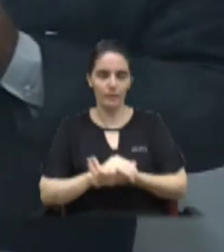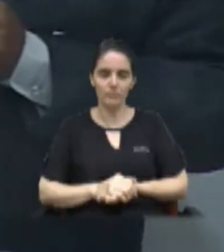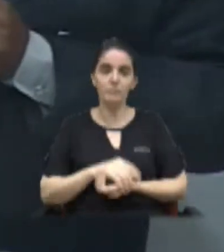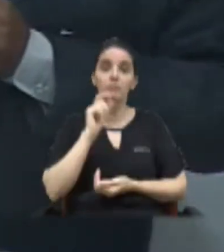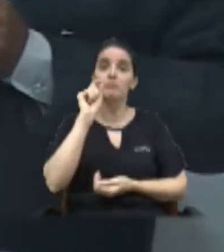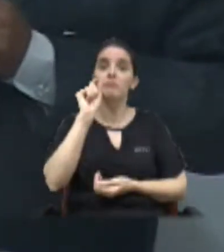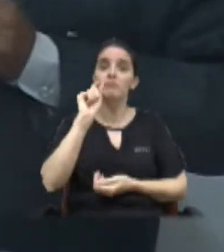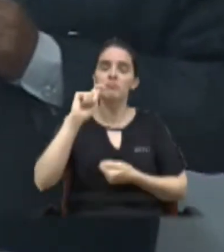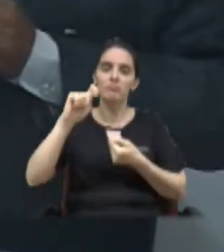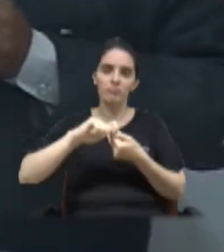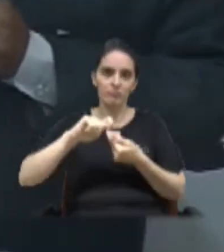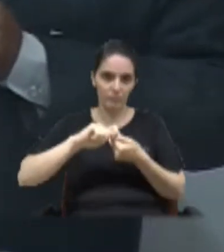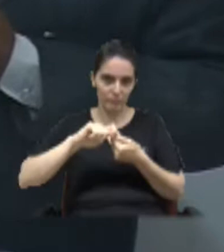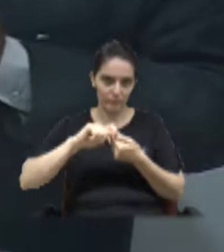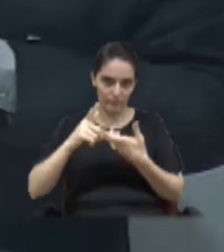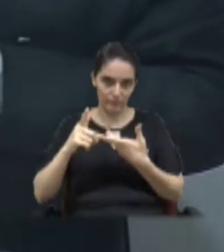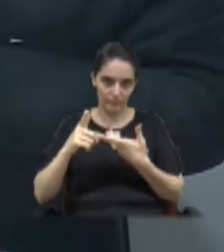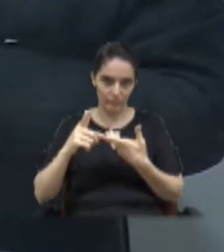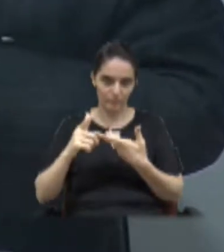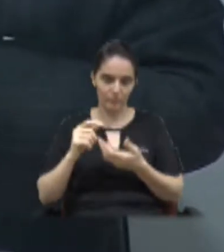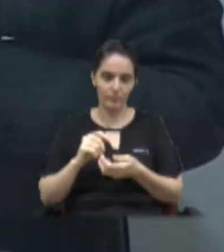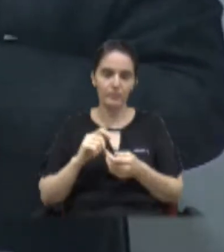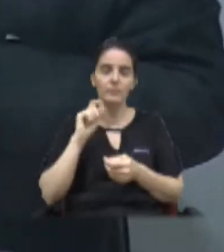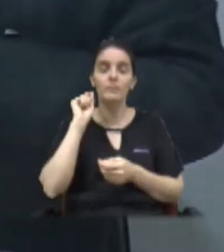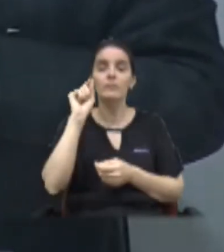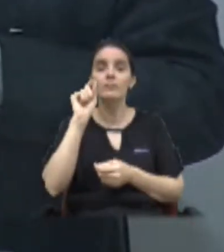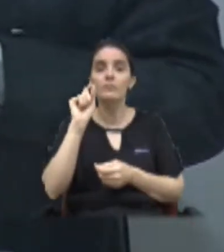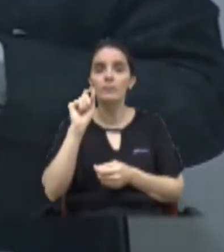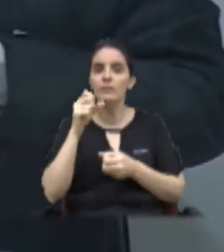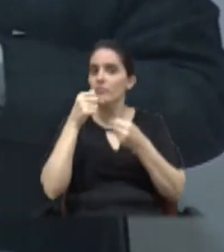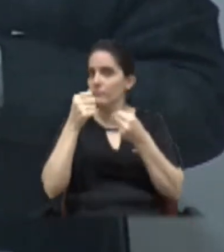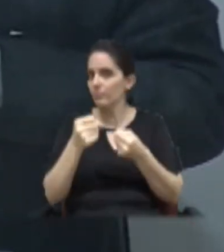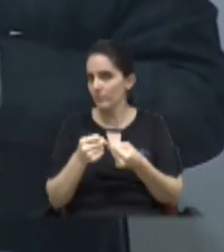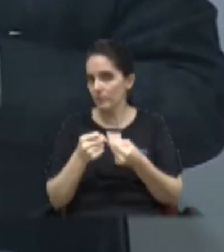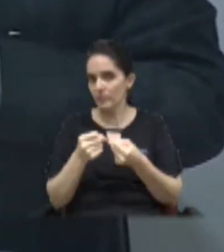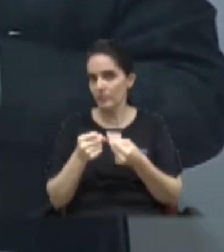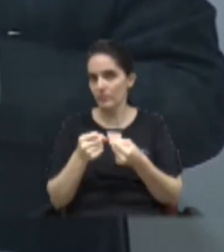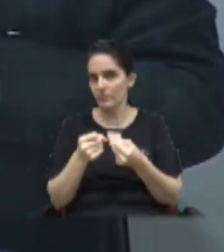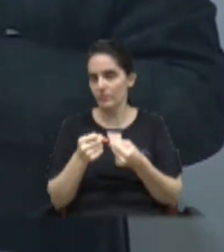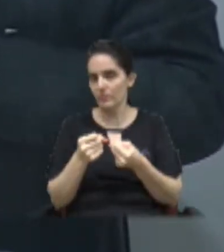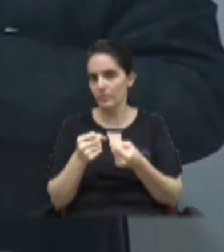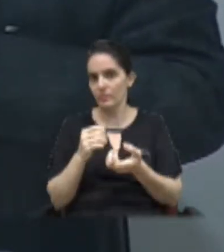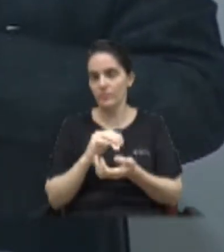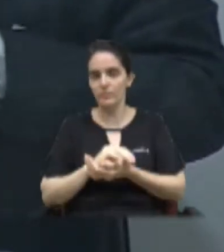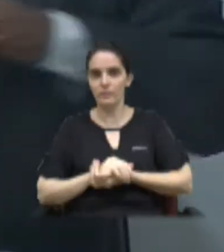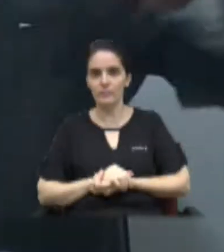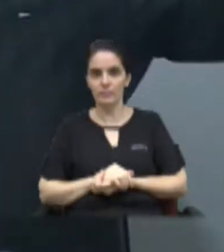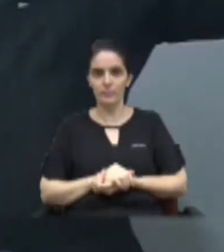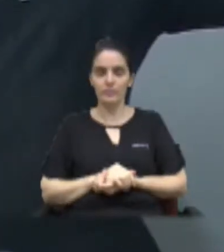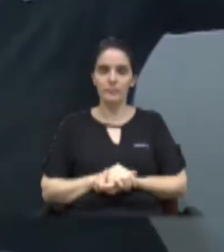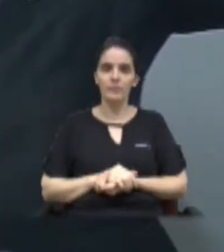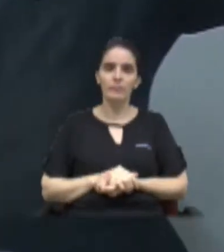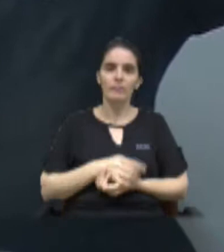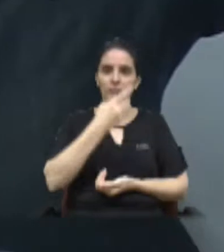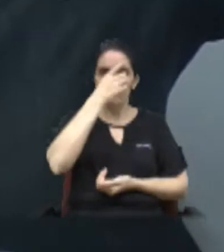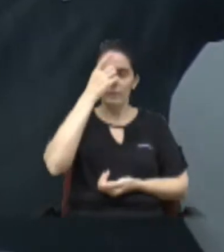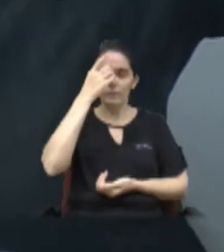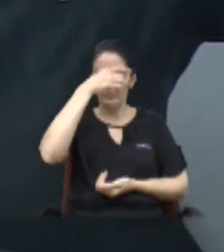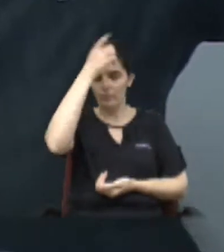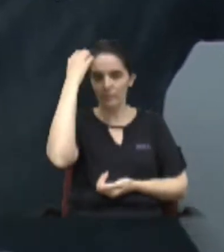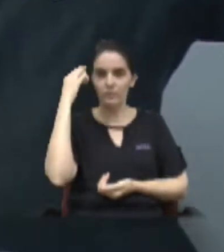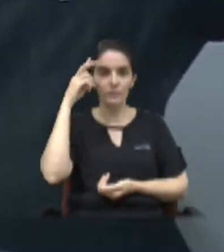tinham para que pudesse inverter essa situação? Eu me lembro quando aquele senhor ali